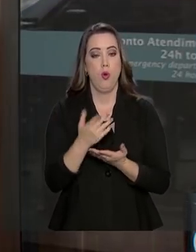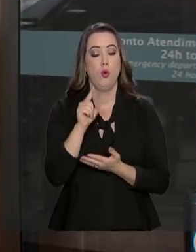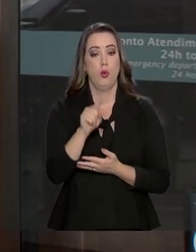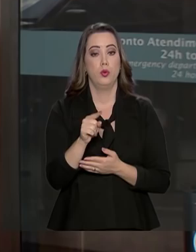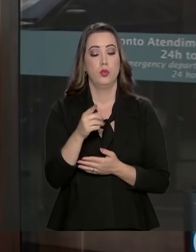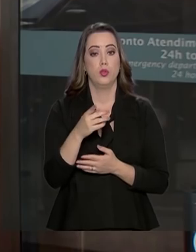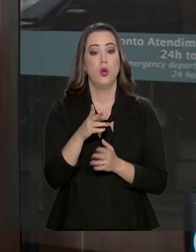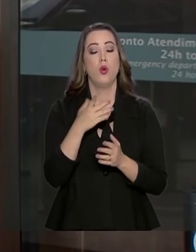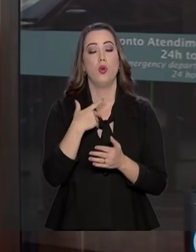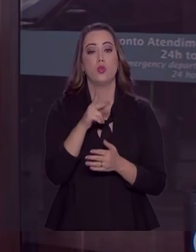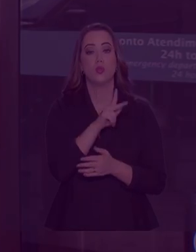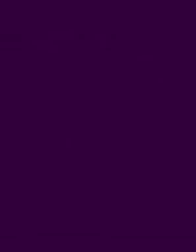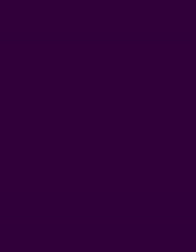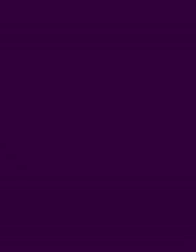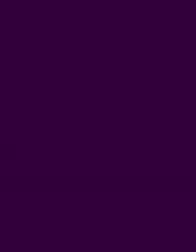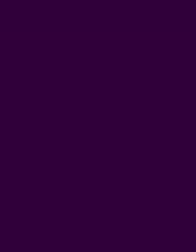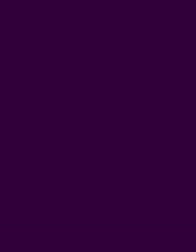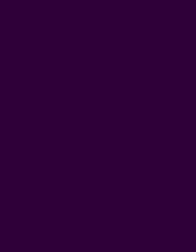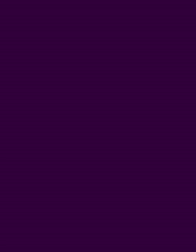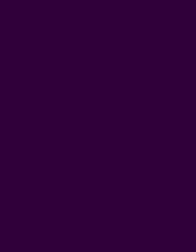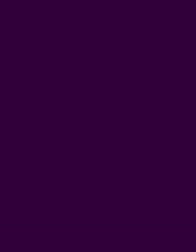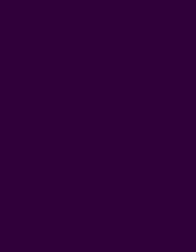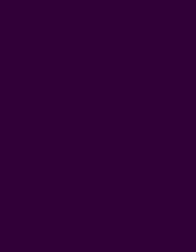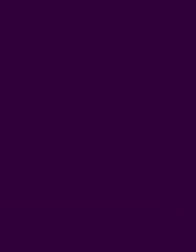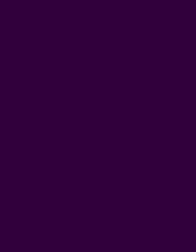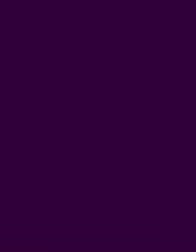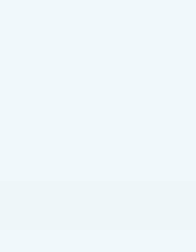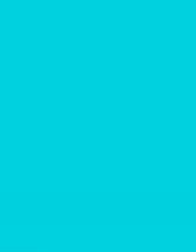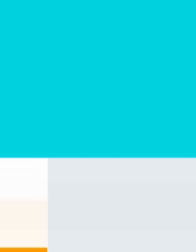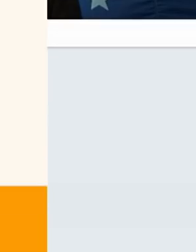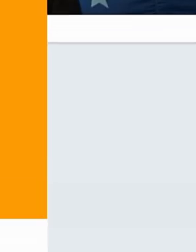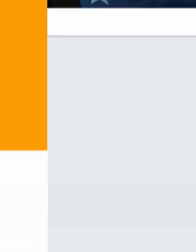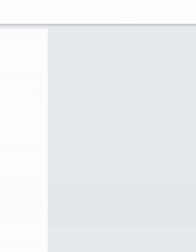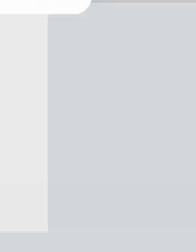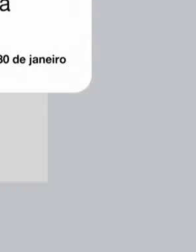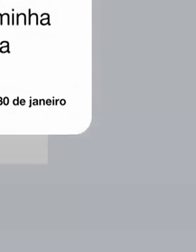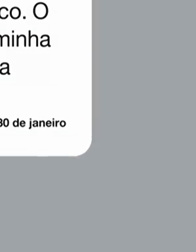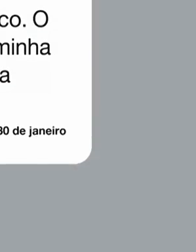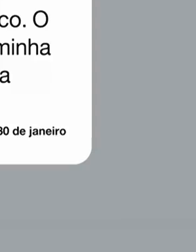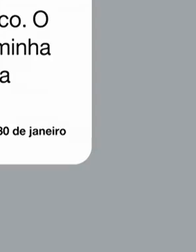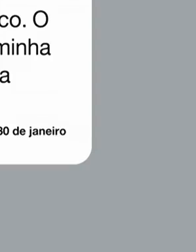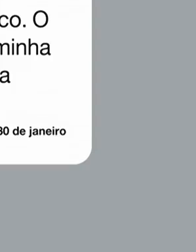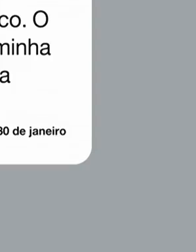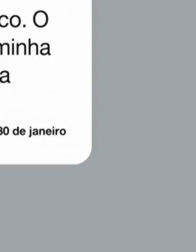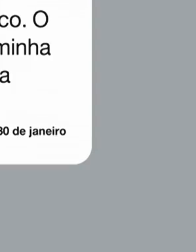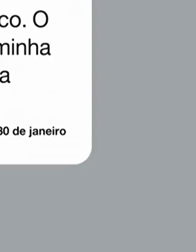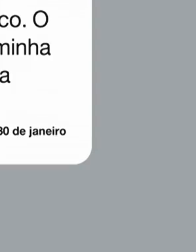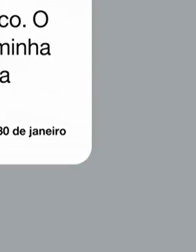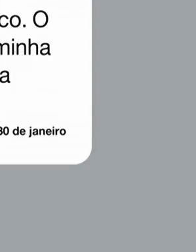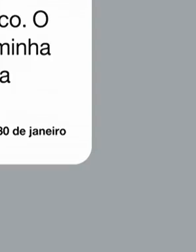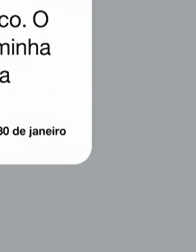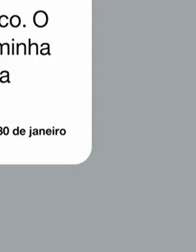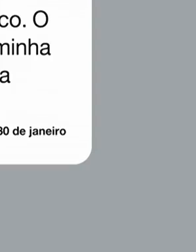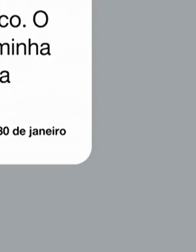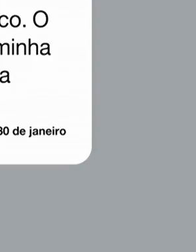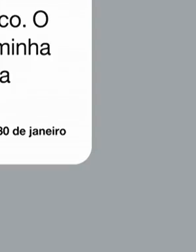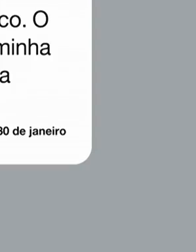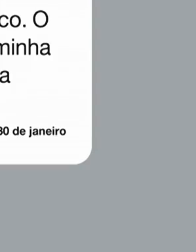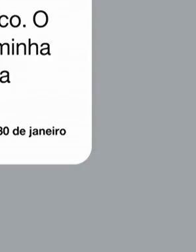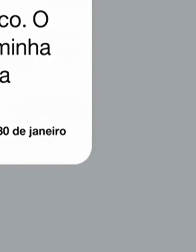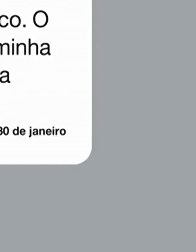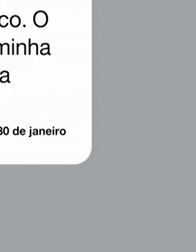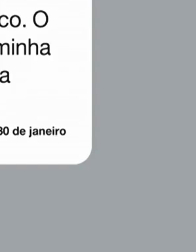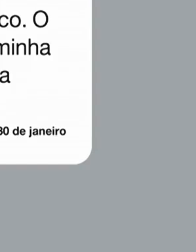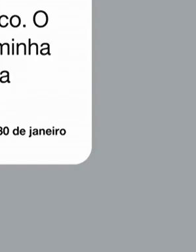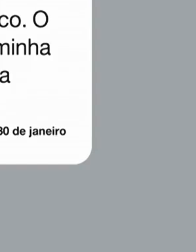twitter uma mensagem nas redes sociais com o seguinte texto abre aspas reassumo as funções da